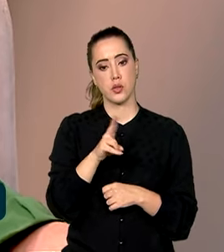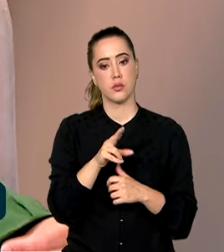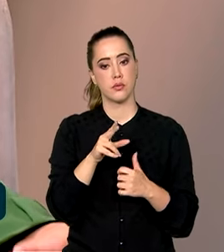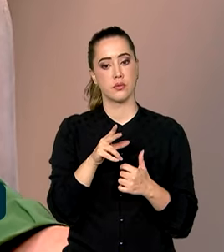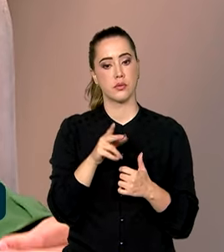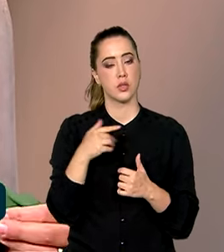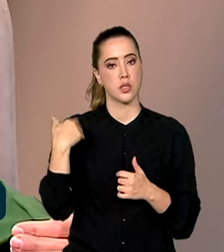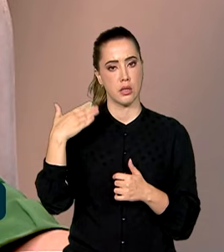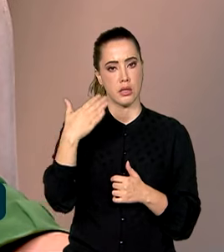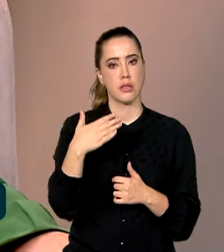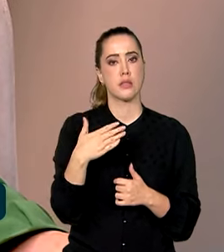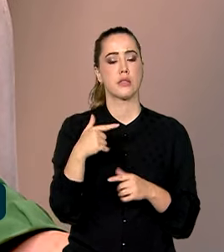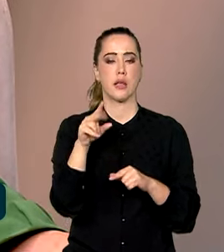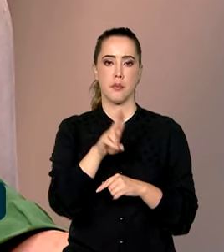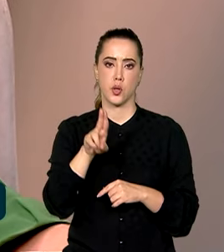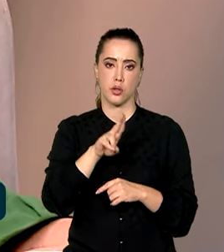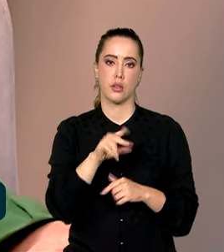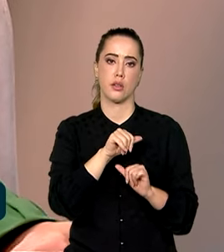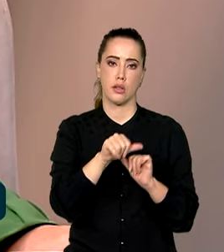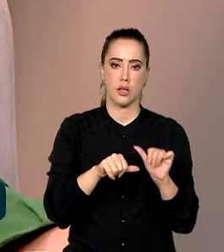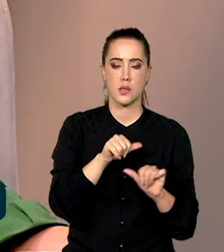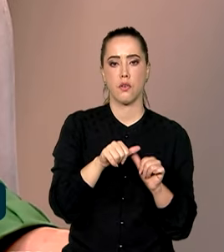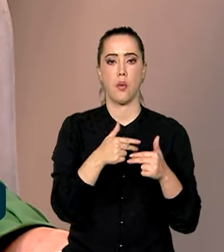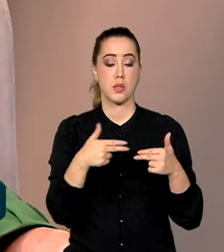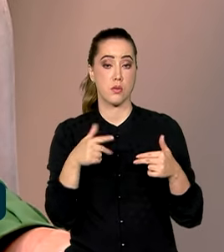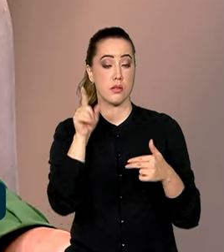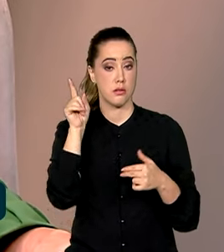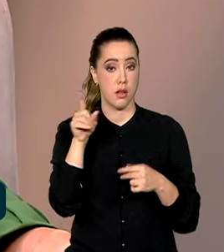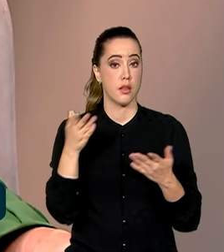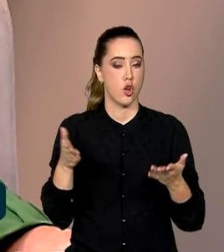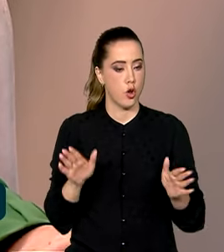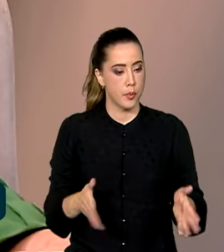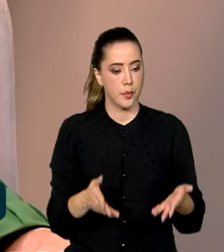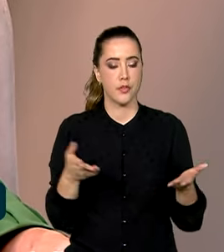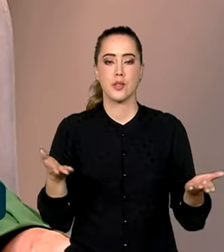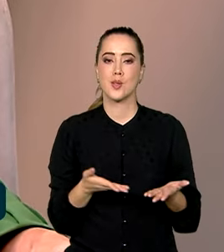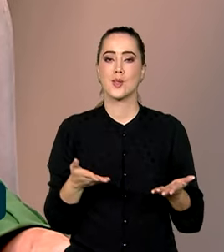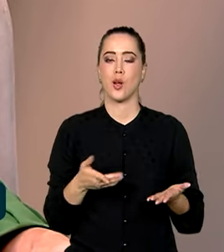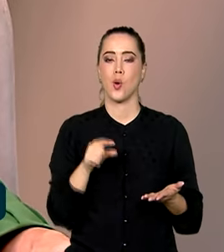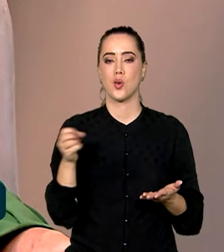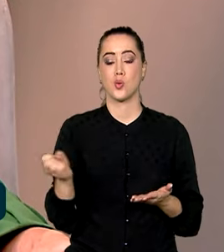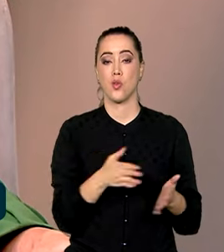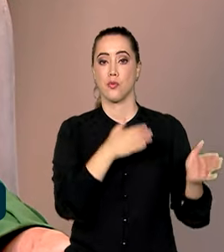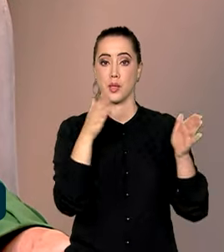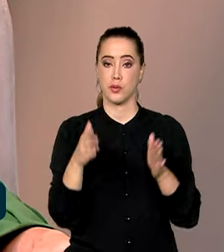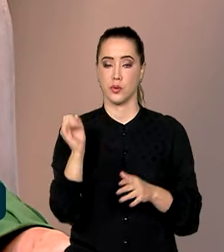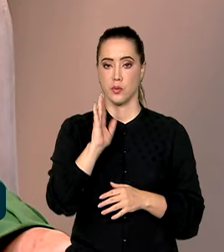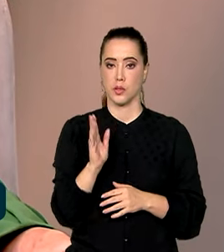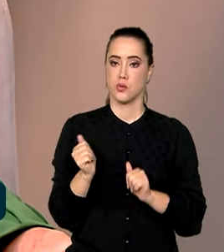tradição de manufatura muito forte. promover esse novo momento do Brasil junto a esses países, é uma